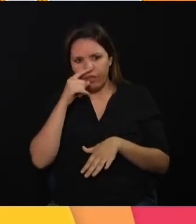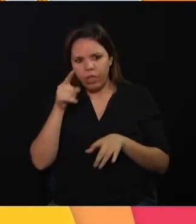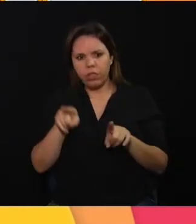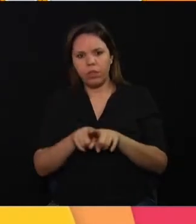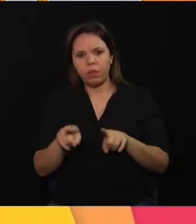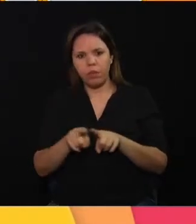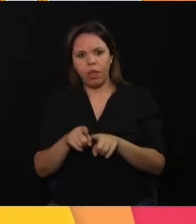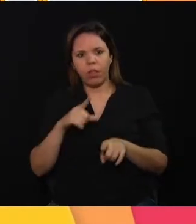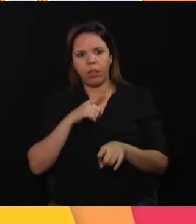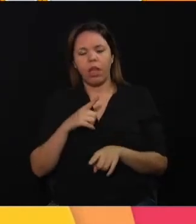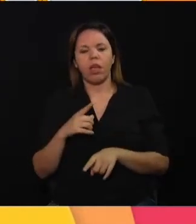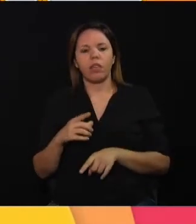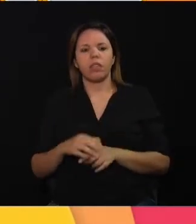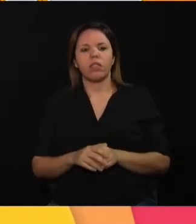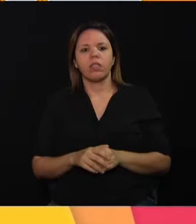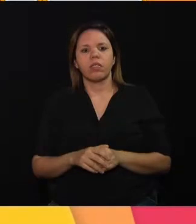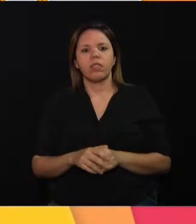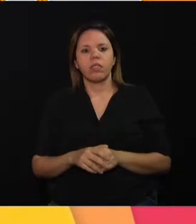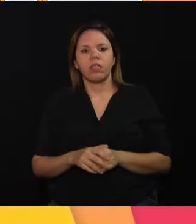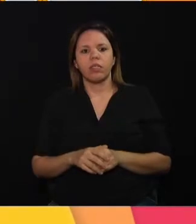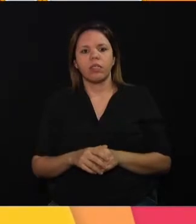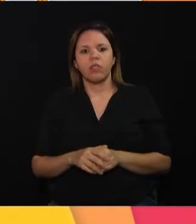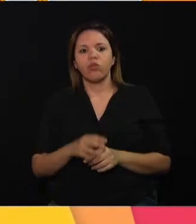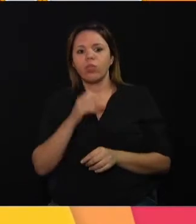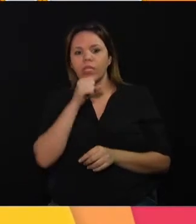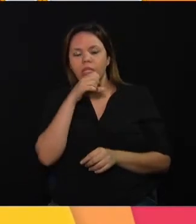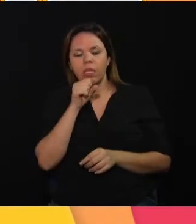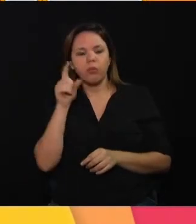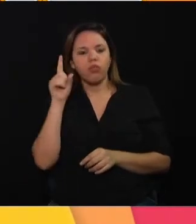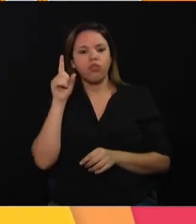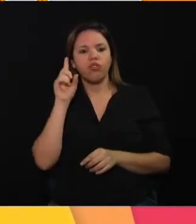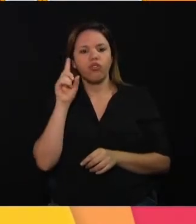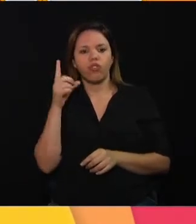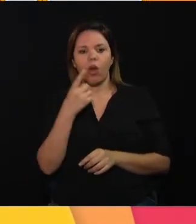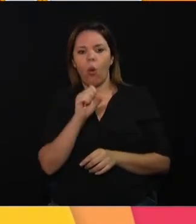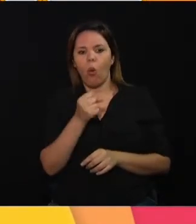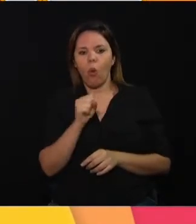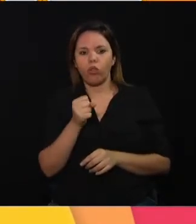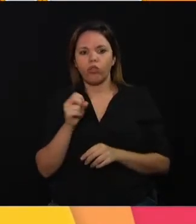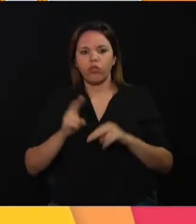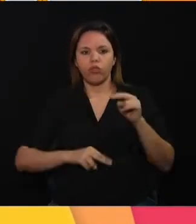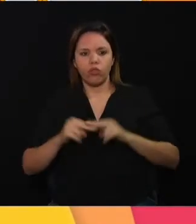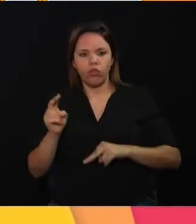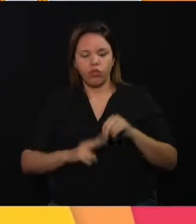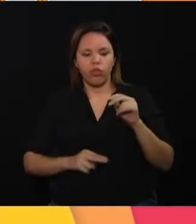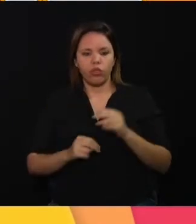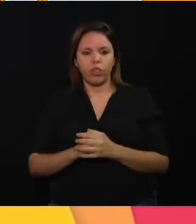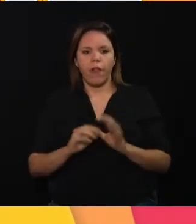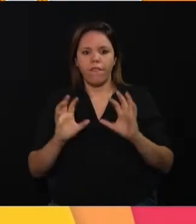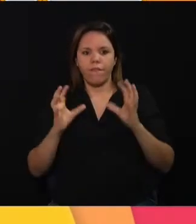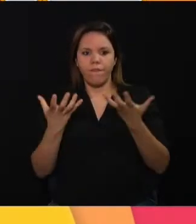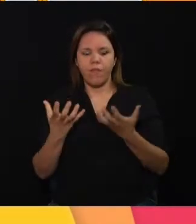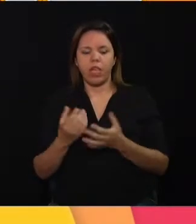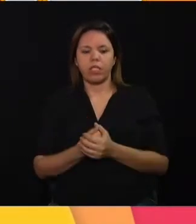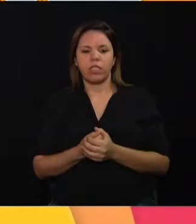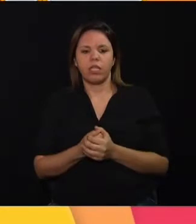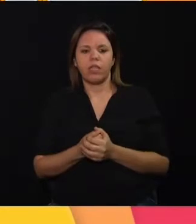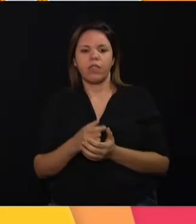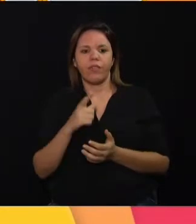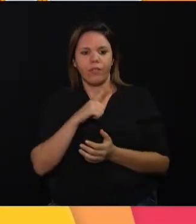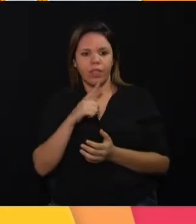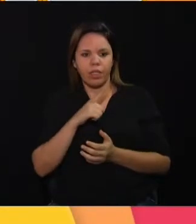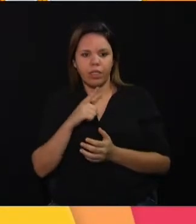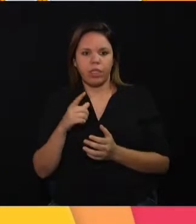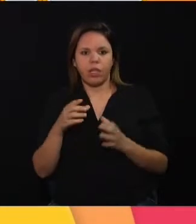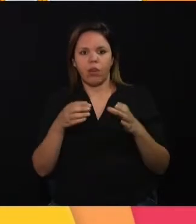e vai ser na Paróquia Santo Expedito, no sábado, dia 8 de junho. A festa junina vai ser na comunidade Nossa Senhora da